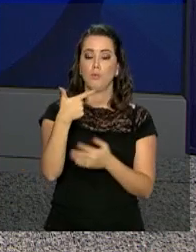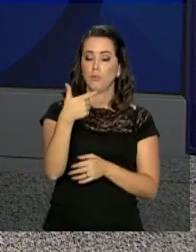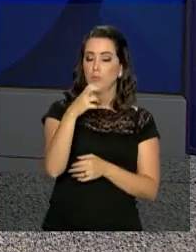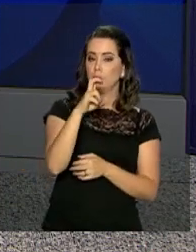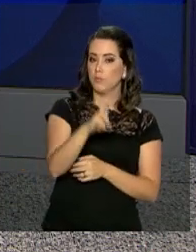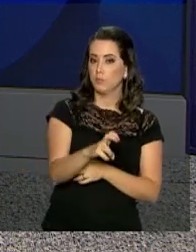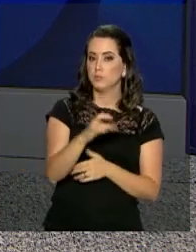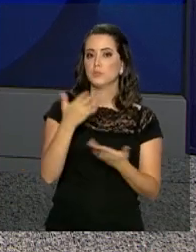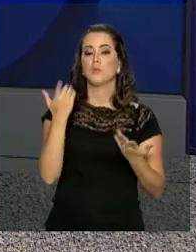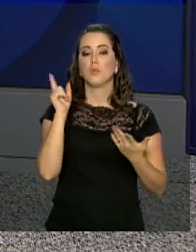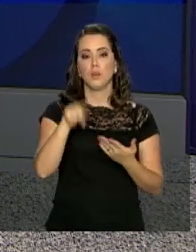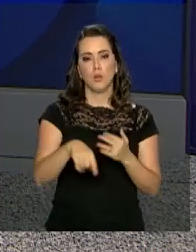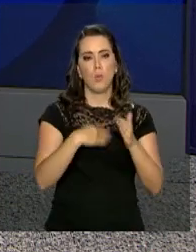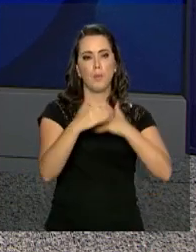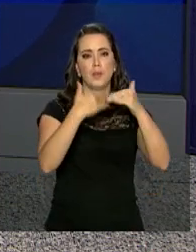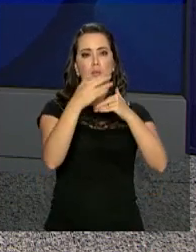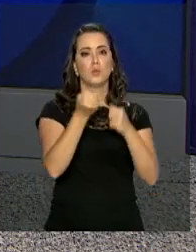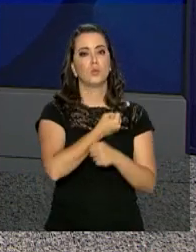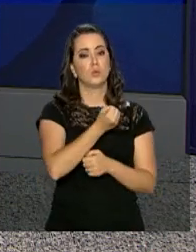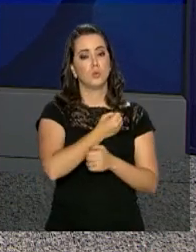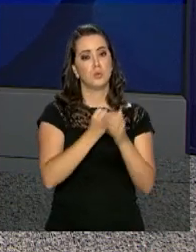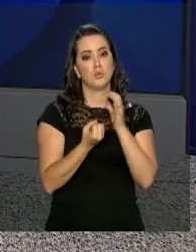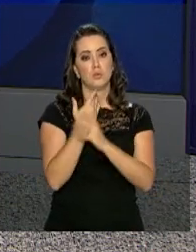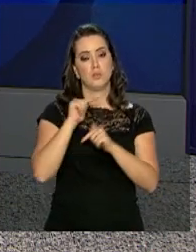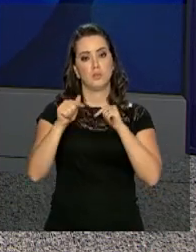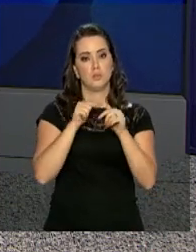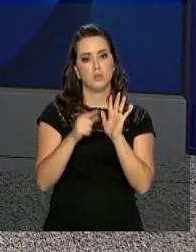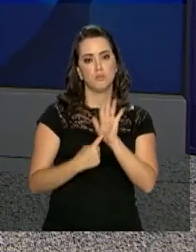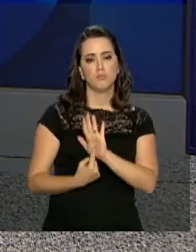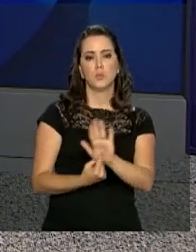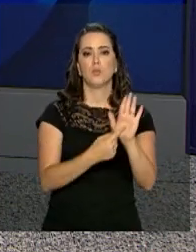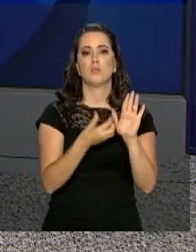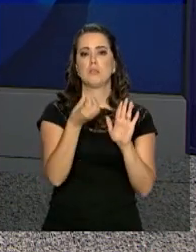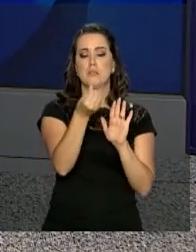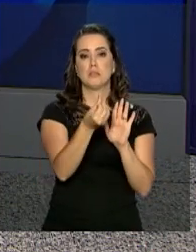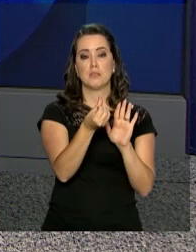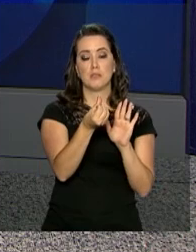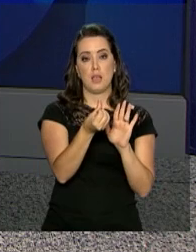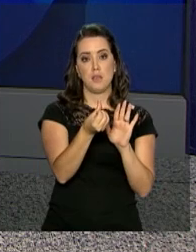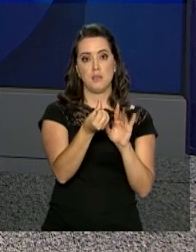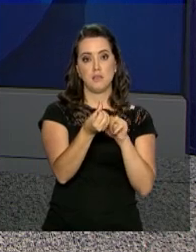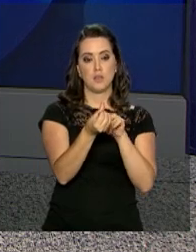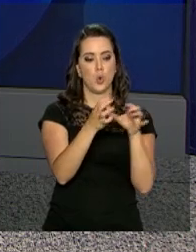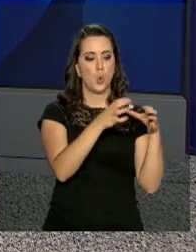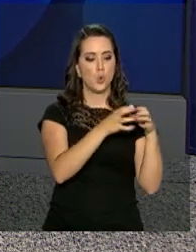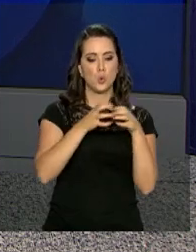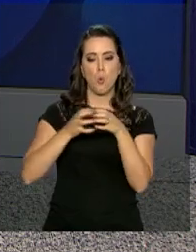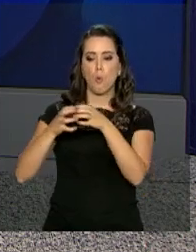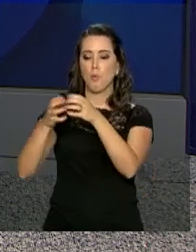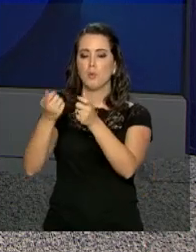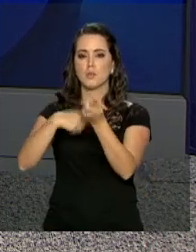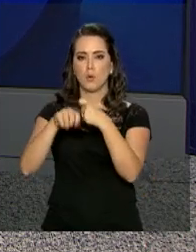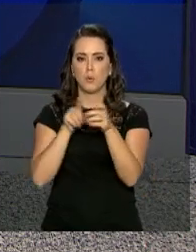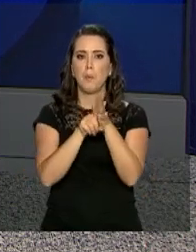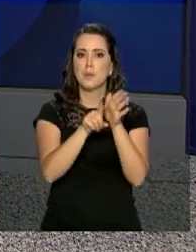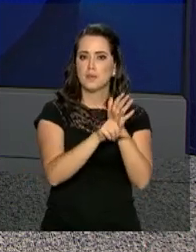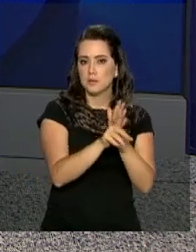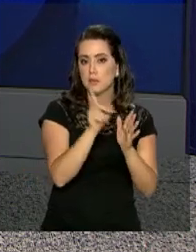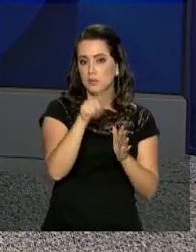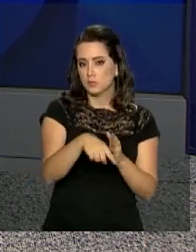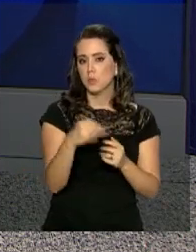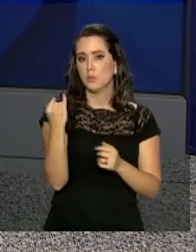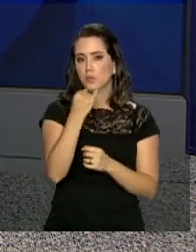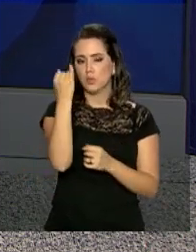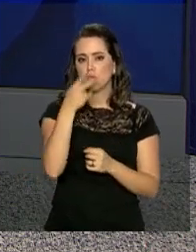2015. O aumento no número de empregos foi registrado em seis dos oito setores econômicos, com destaque